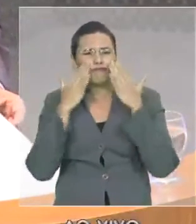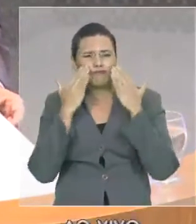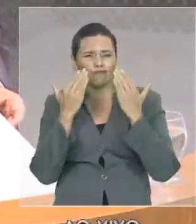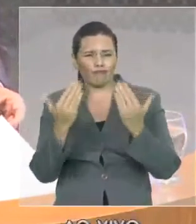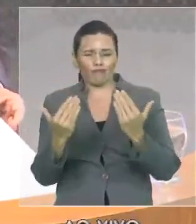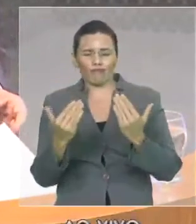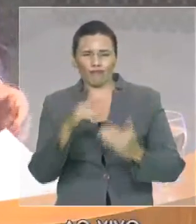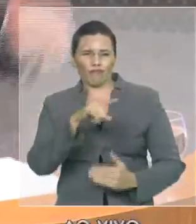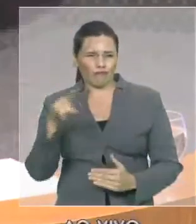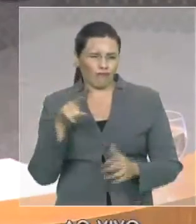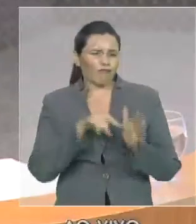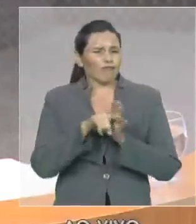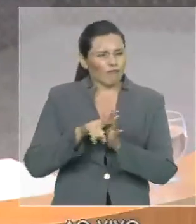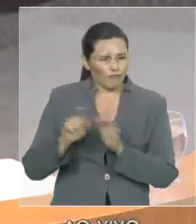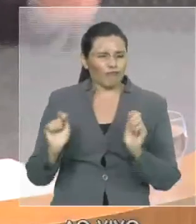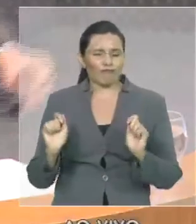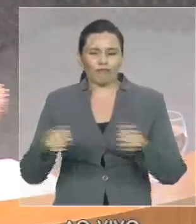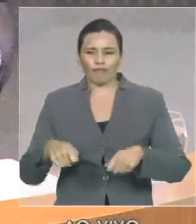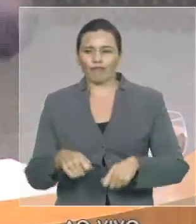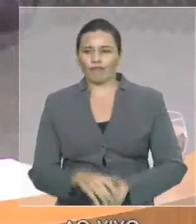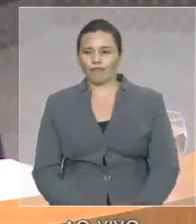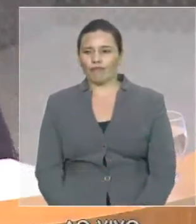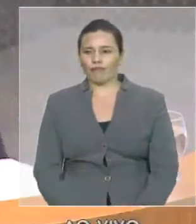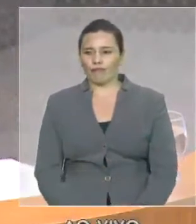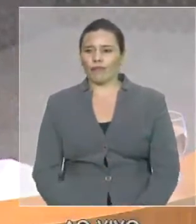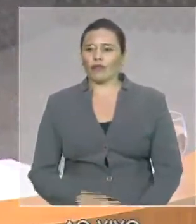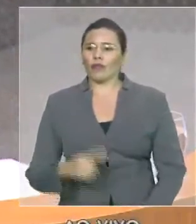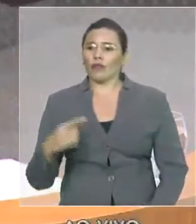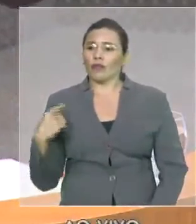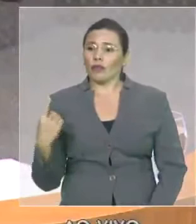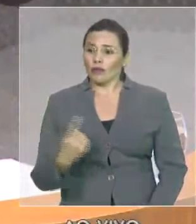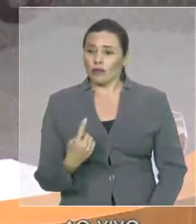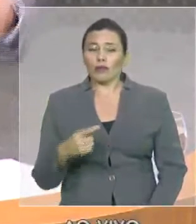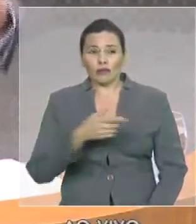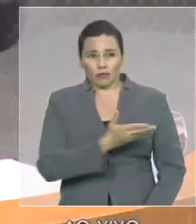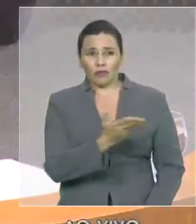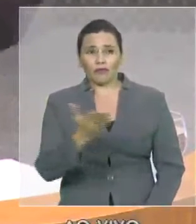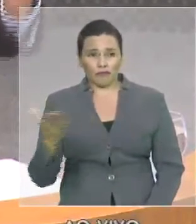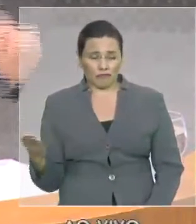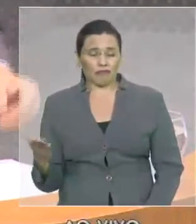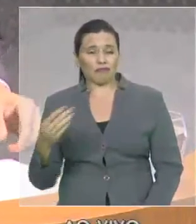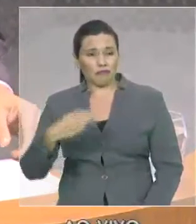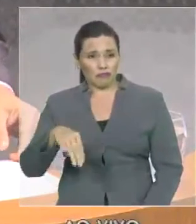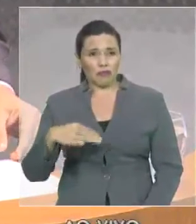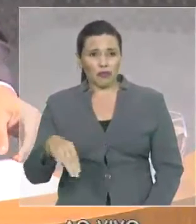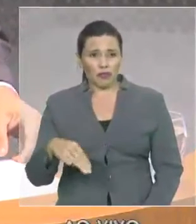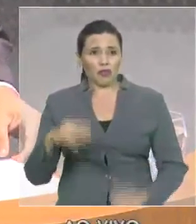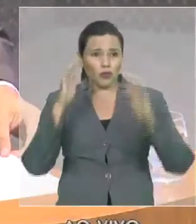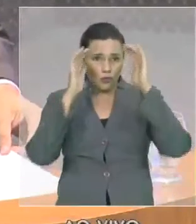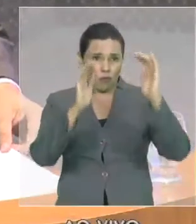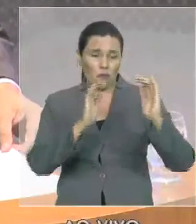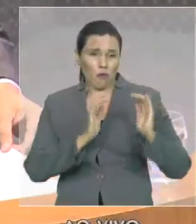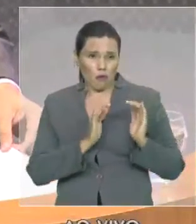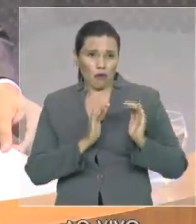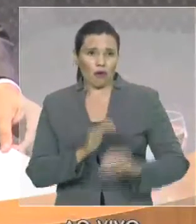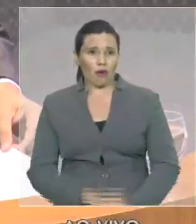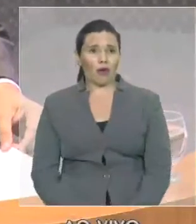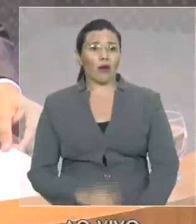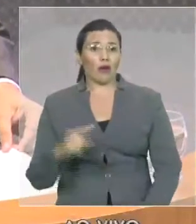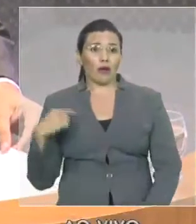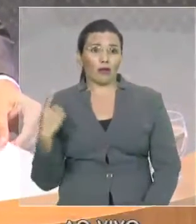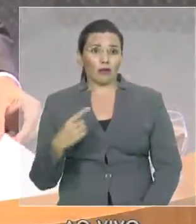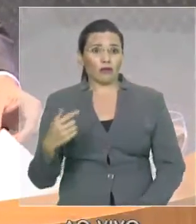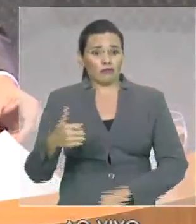controladoria geral da União e ingressamos honrosamente para todos os maranhenses uma honra no primeiro lugar no que se refere ao